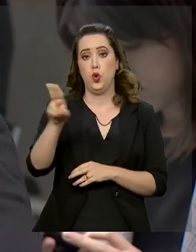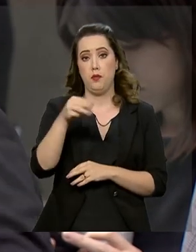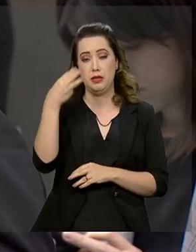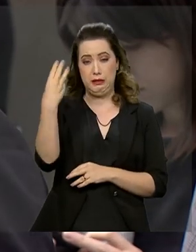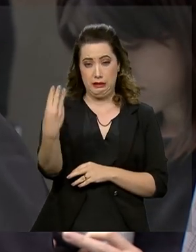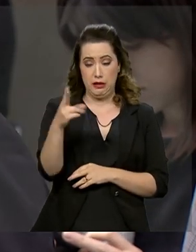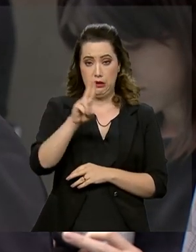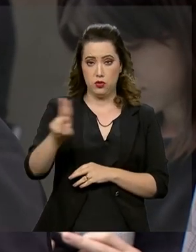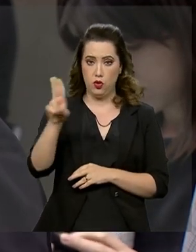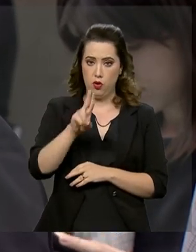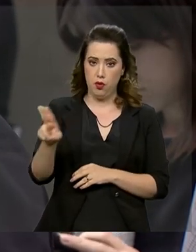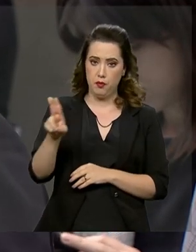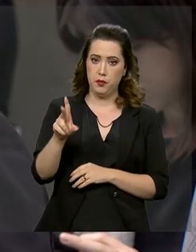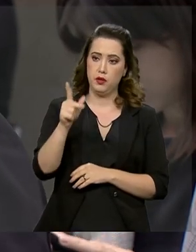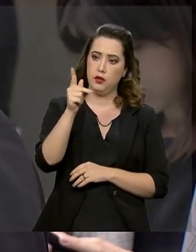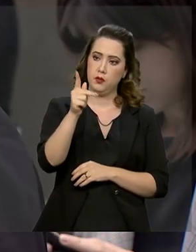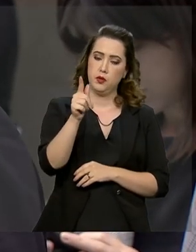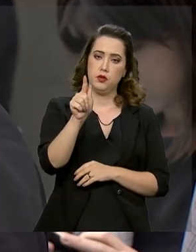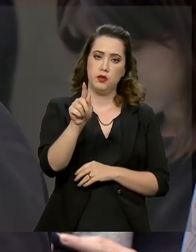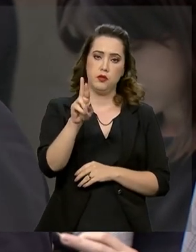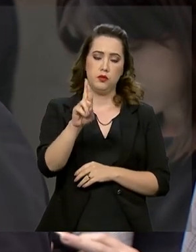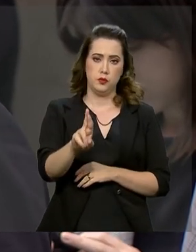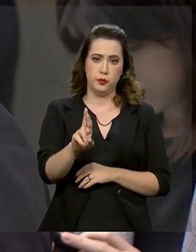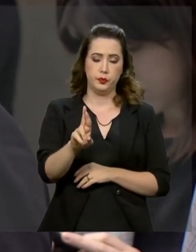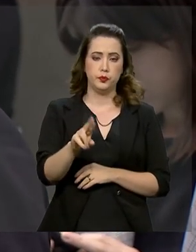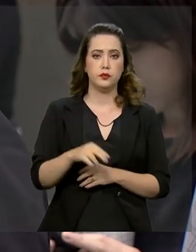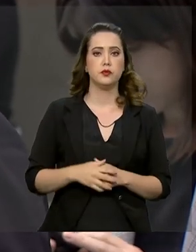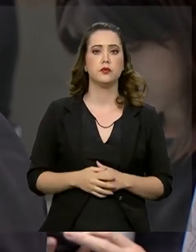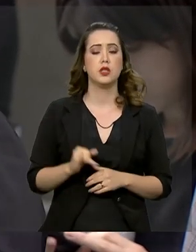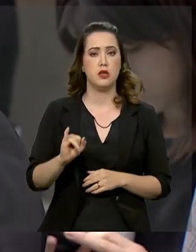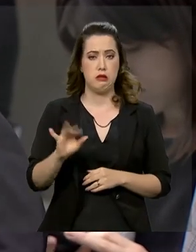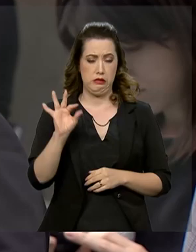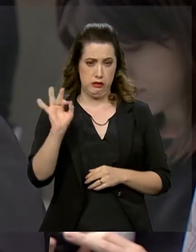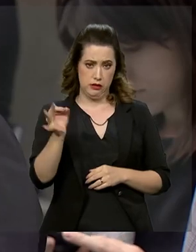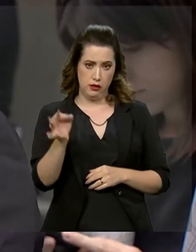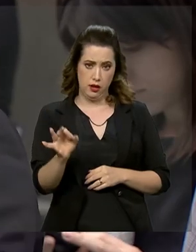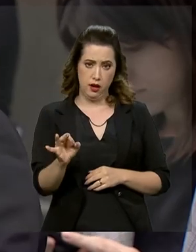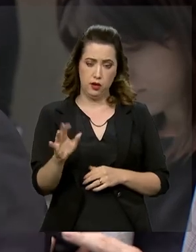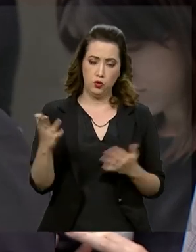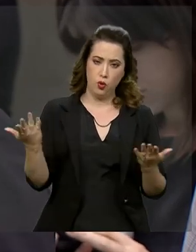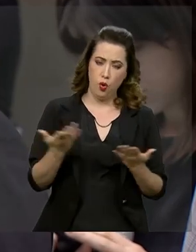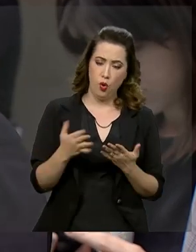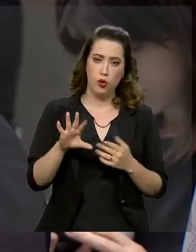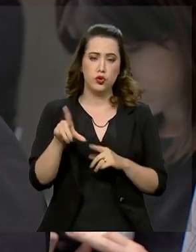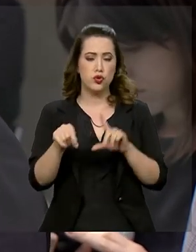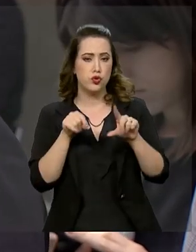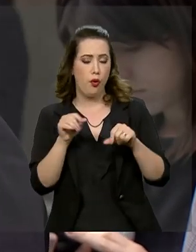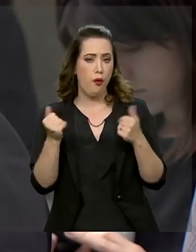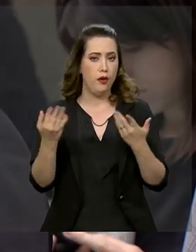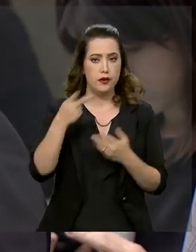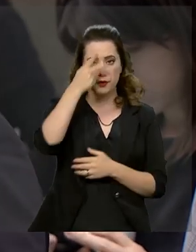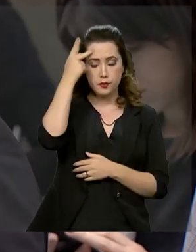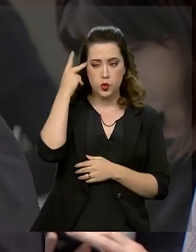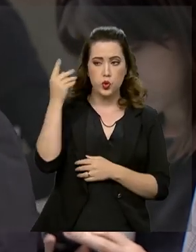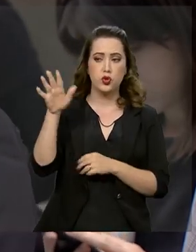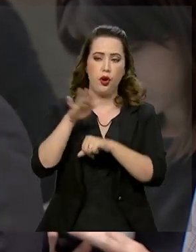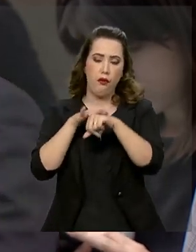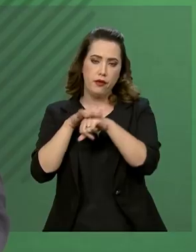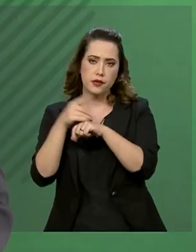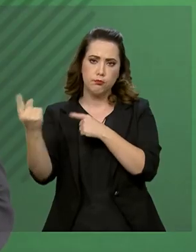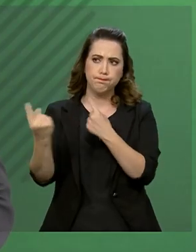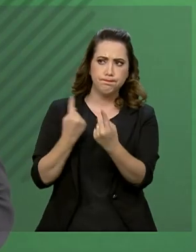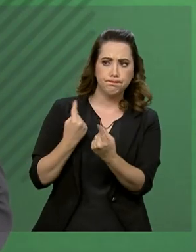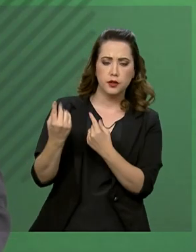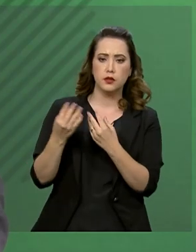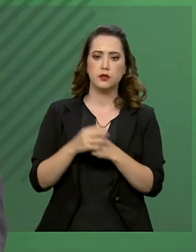Procuradoria-Geral da República, se ele já está mais perto de uma escolha, se ele vem recebendo candidatos, alguma coisa assim.